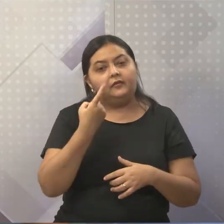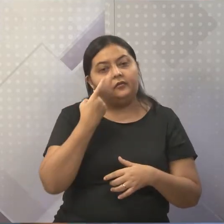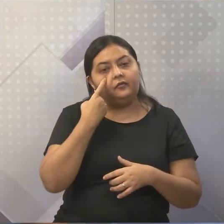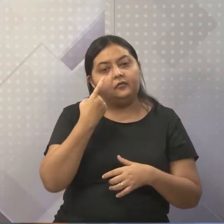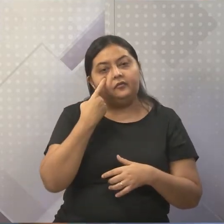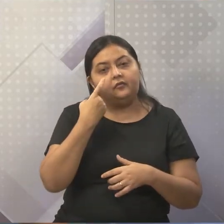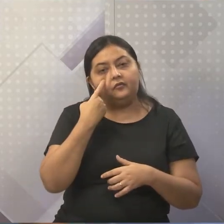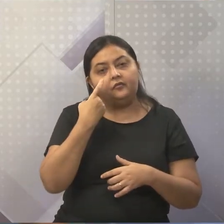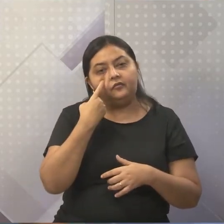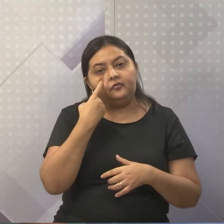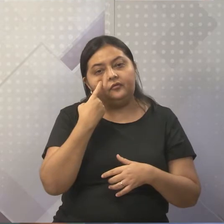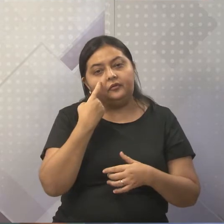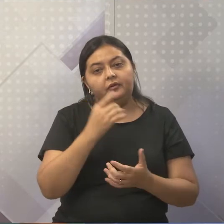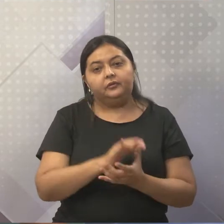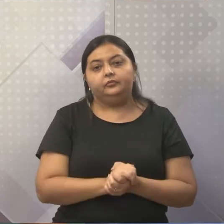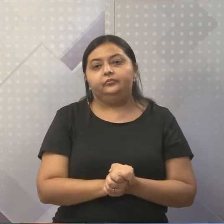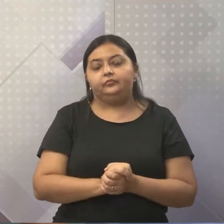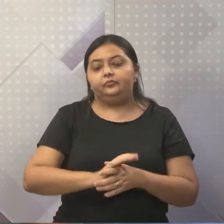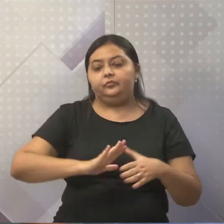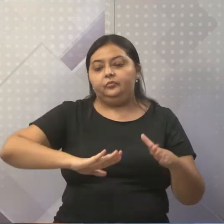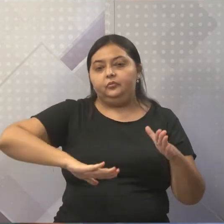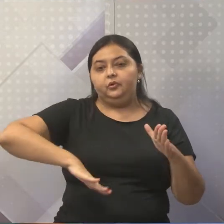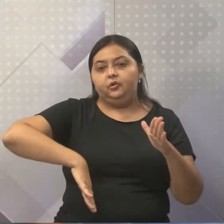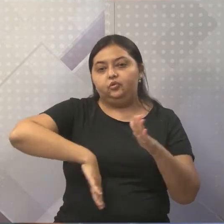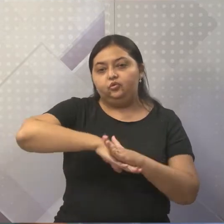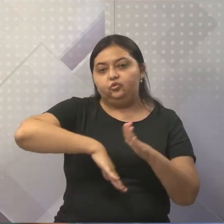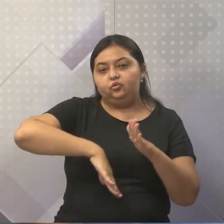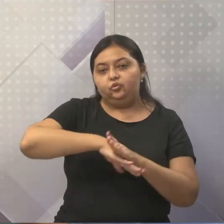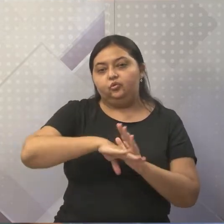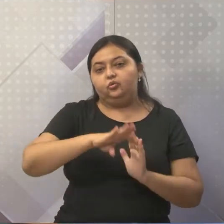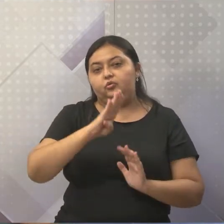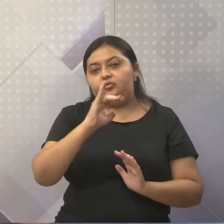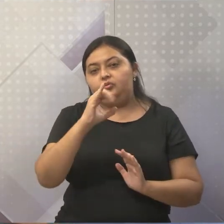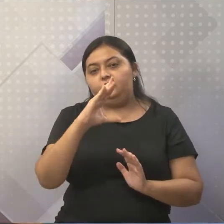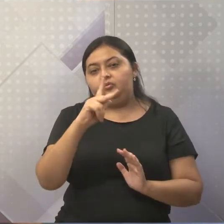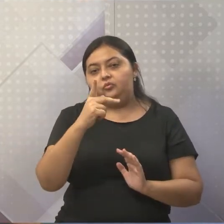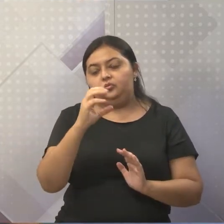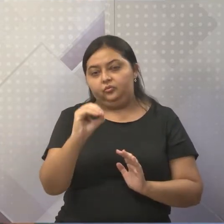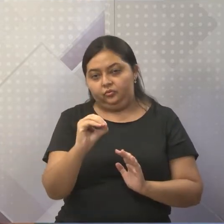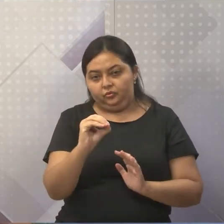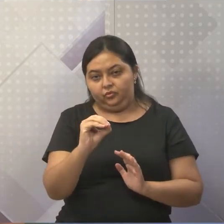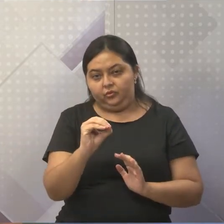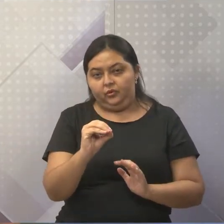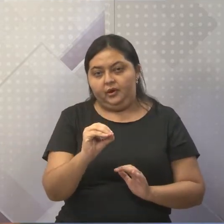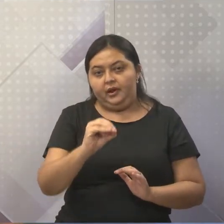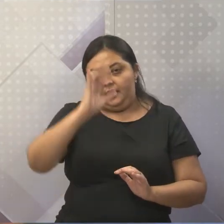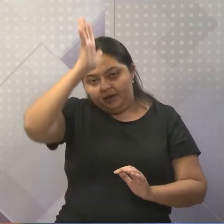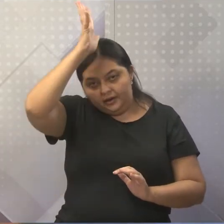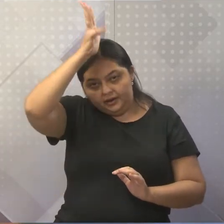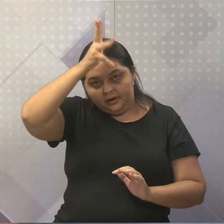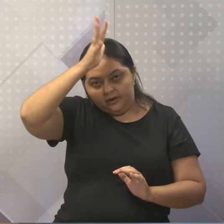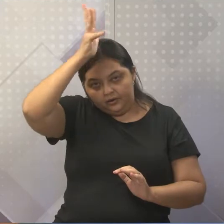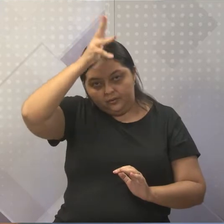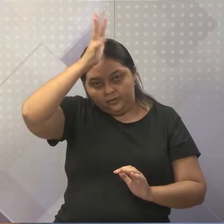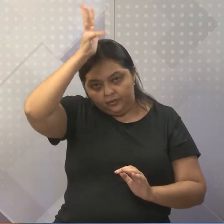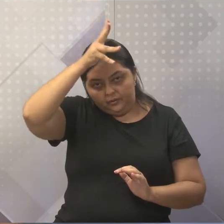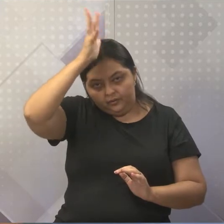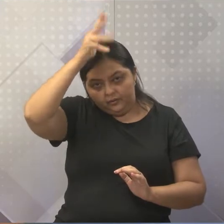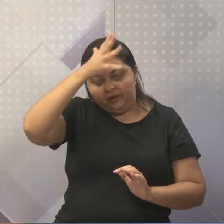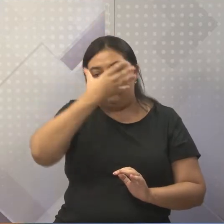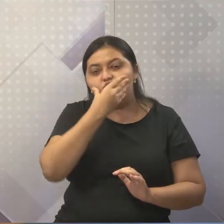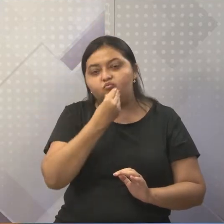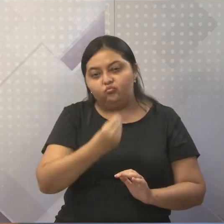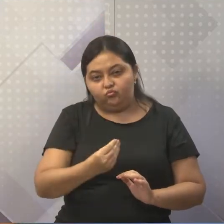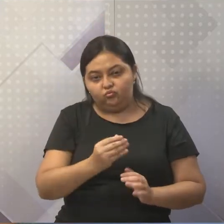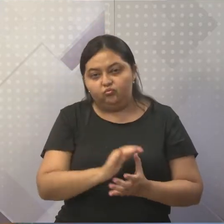no jogo do bicho. E o jogo do bicho, o 13 era o quê? Era o galo. Por isso, o 13 tem o mascote como galo. O mesmo